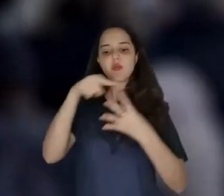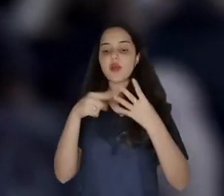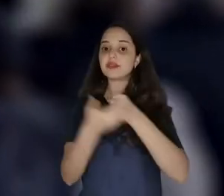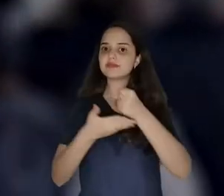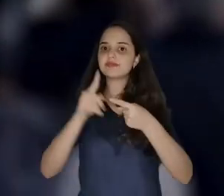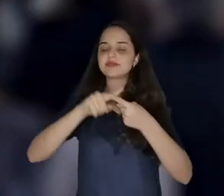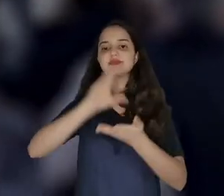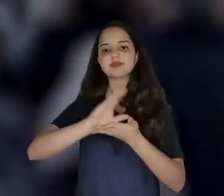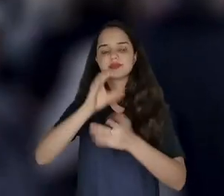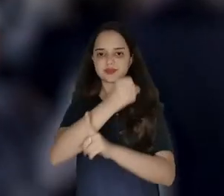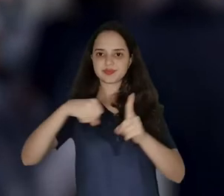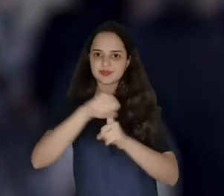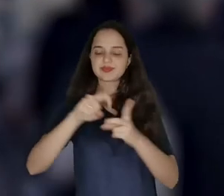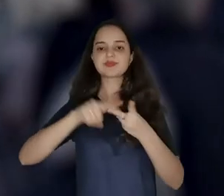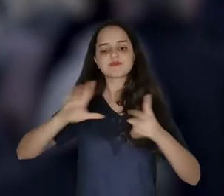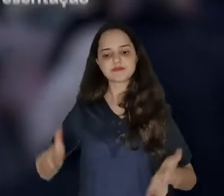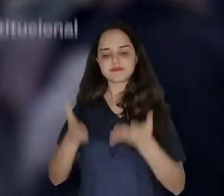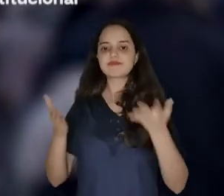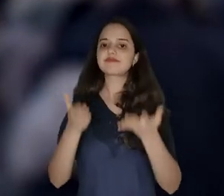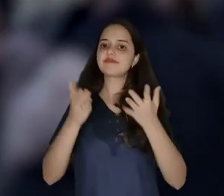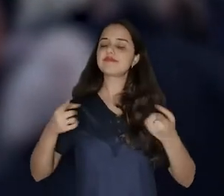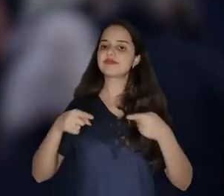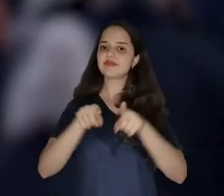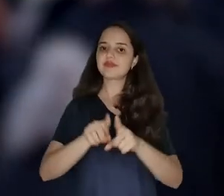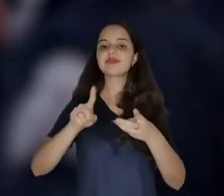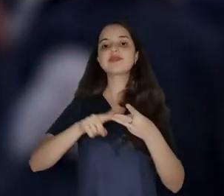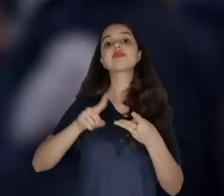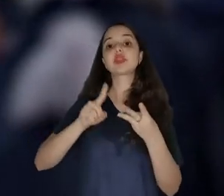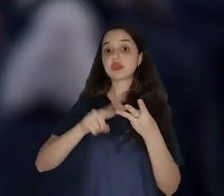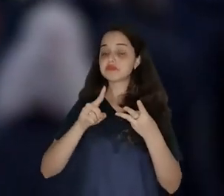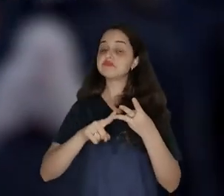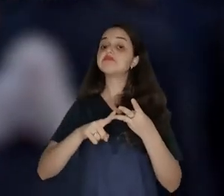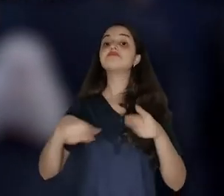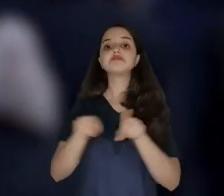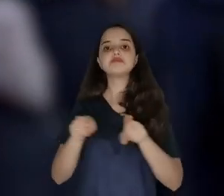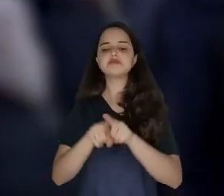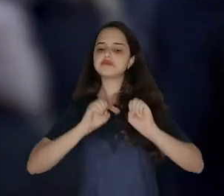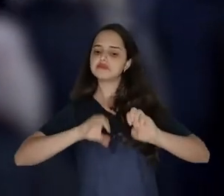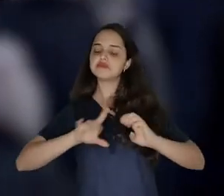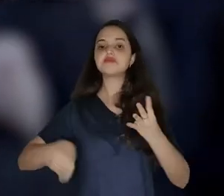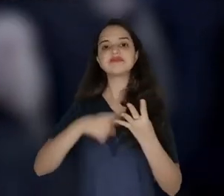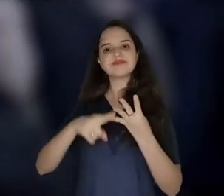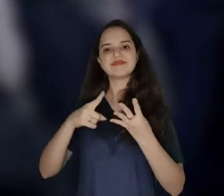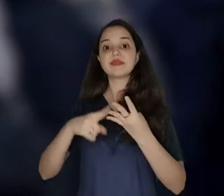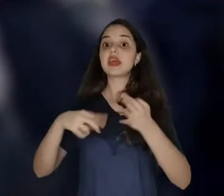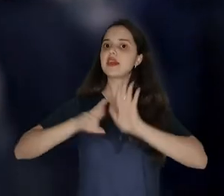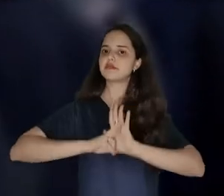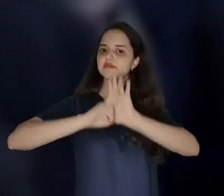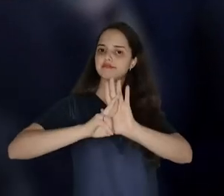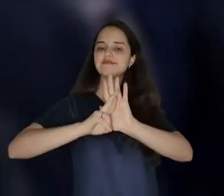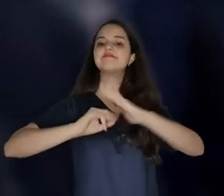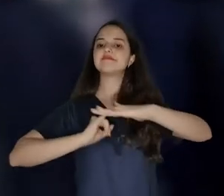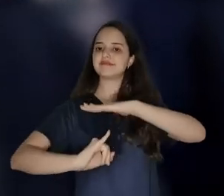quatro pilares. Investimento social, engajamento de parceiros, clientes e colaboradores, educação e